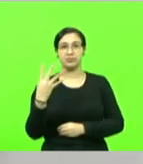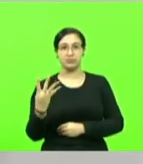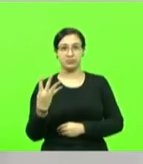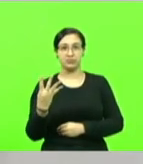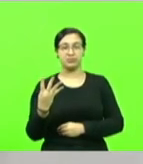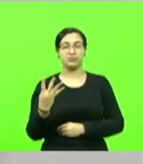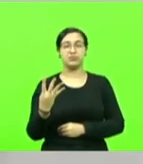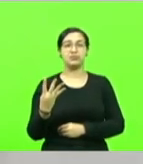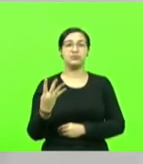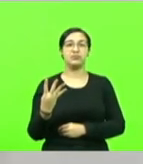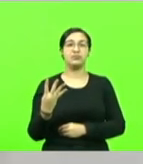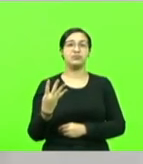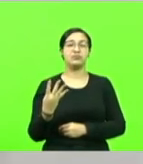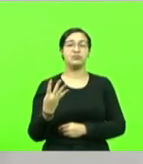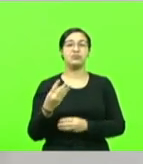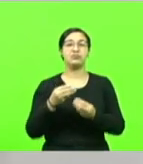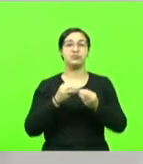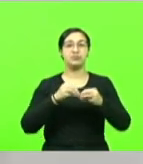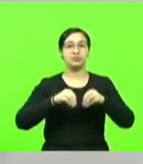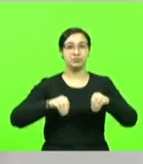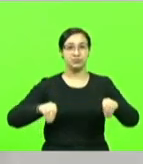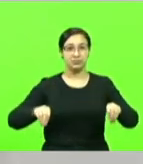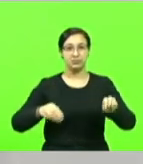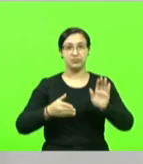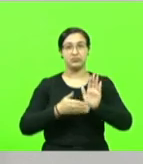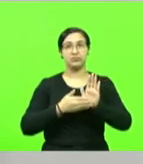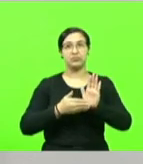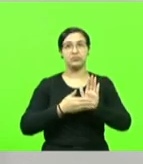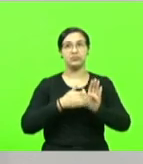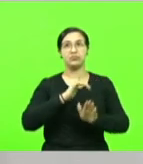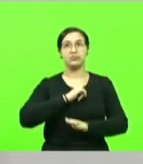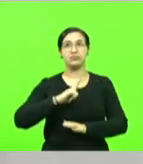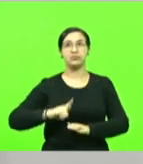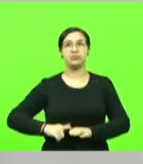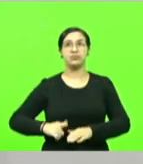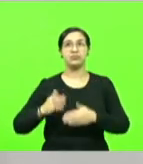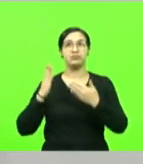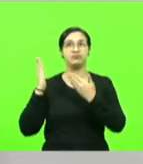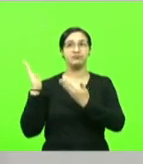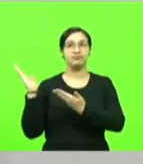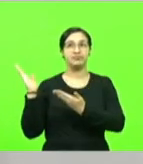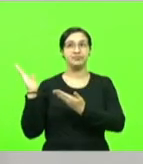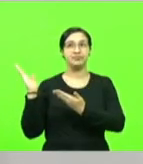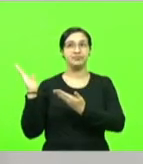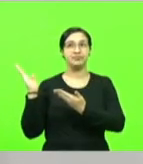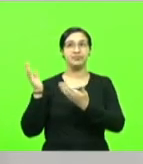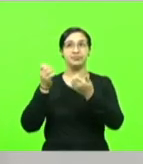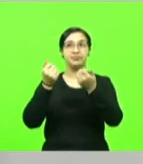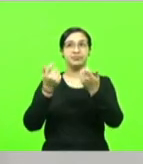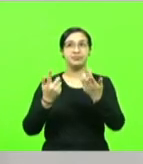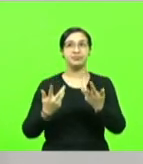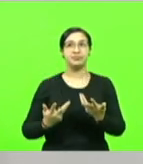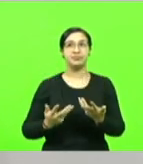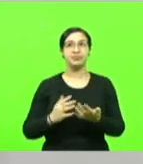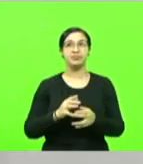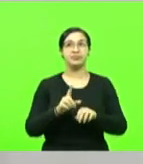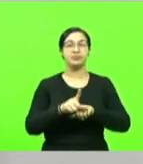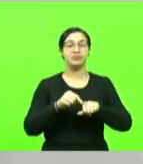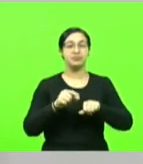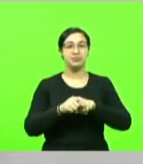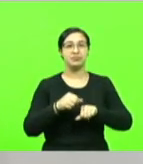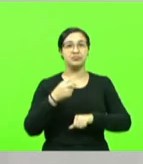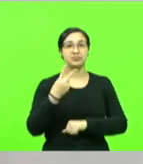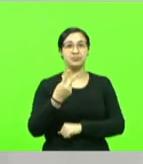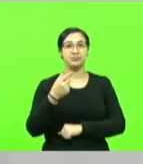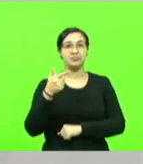prejudicada na proposta do governo, onde diz claramente no seu artigo 27, com a